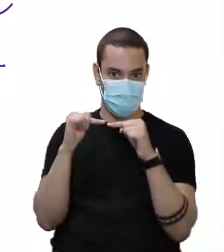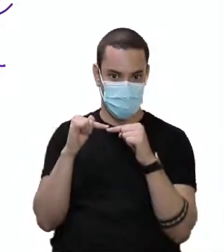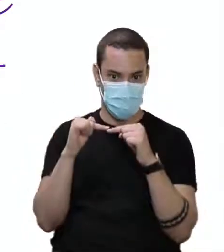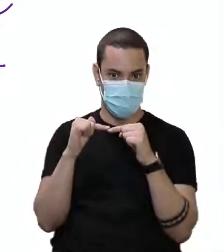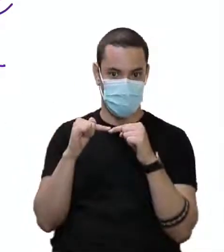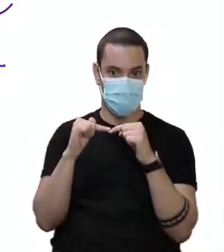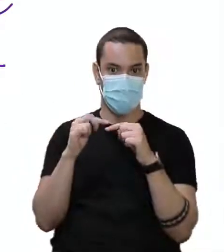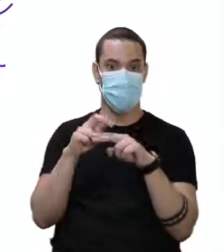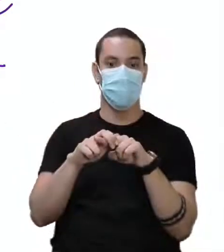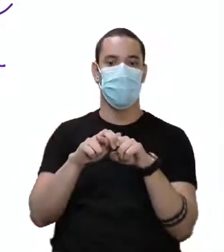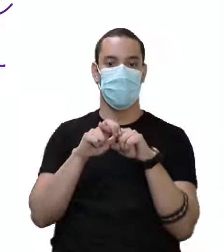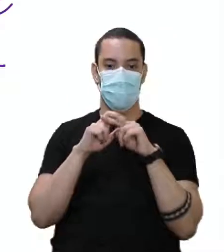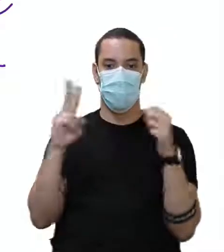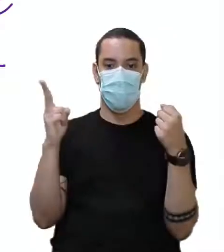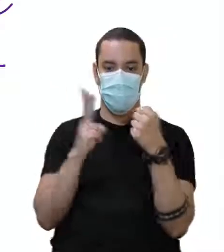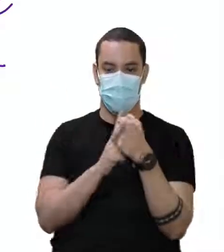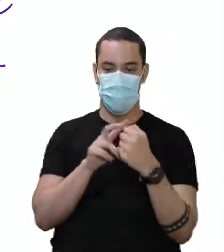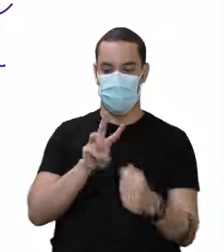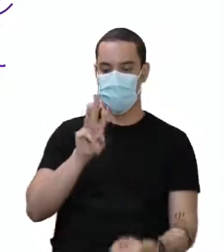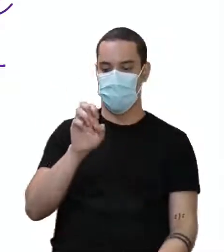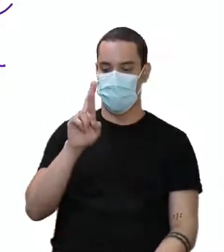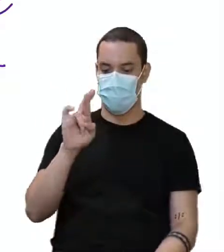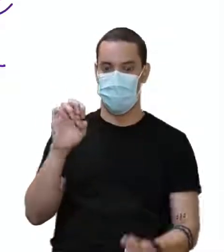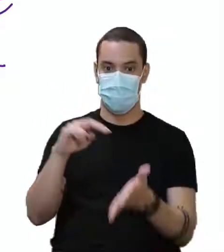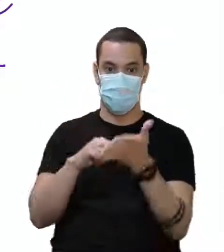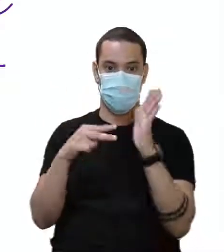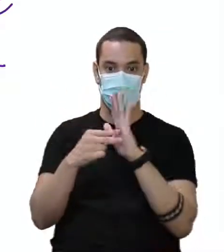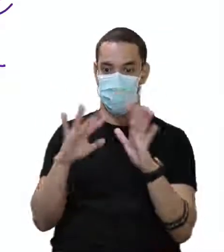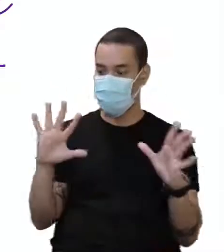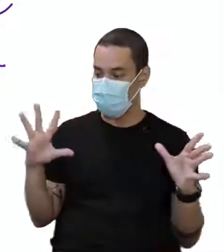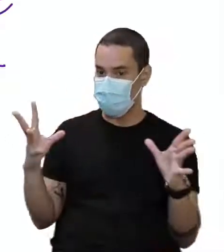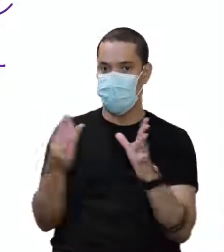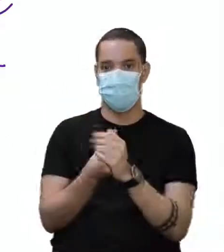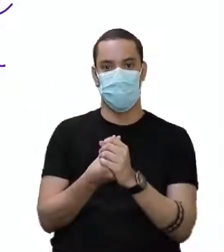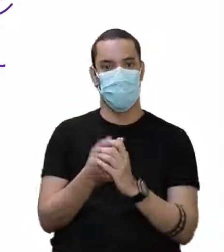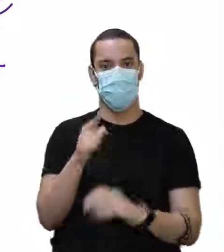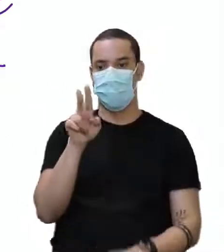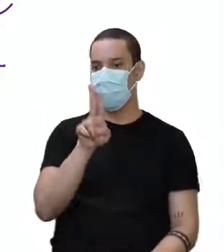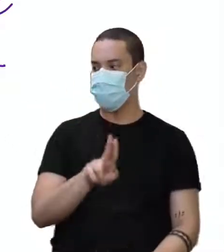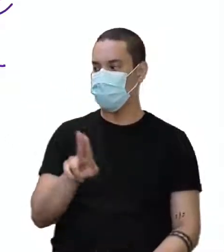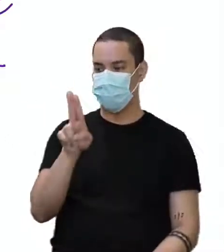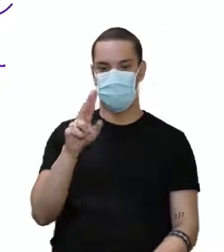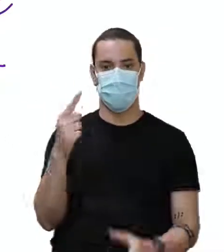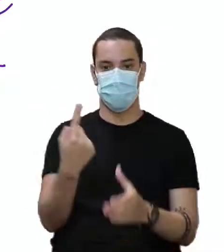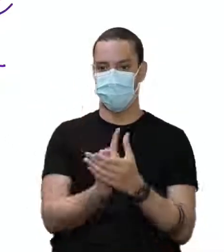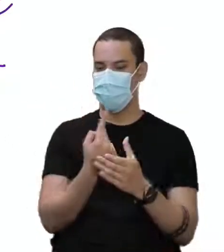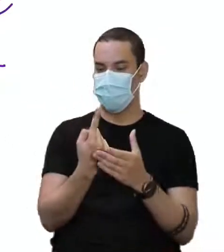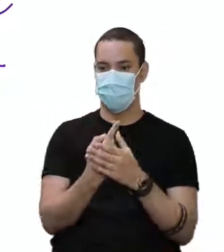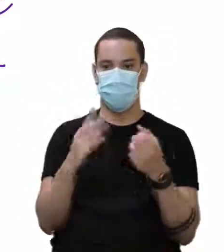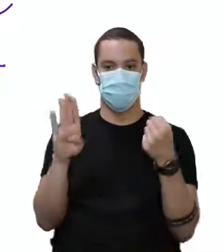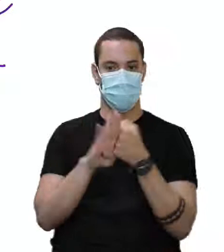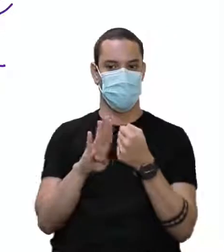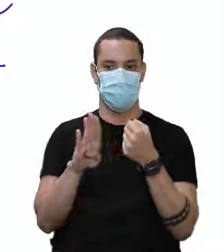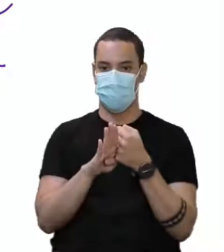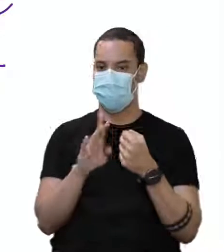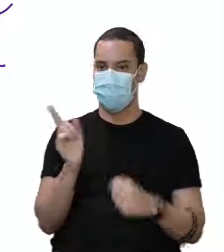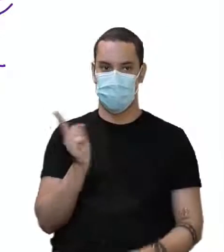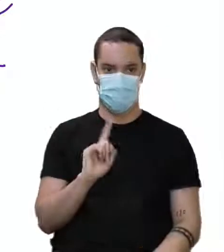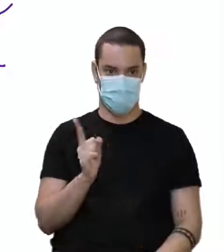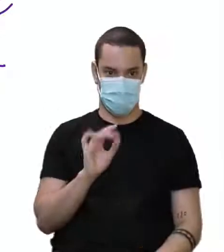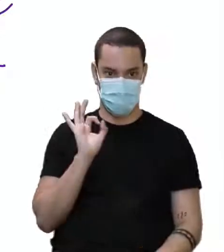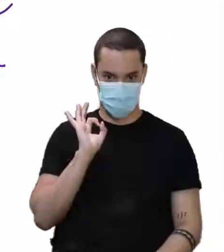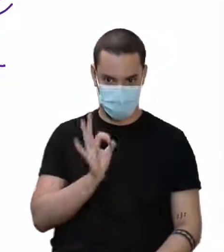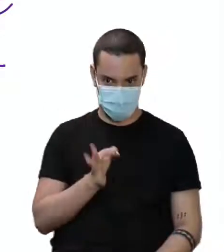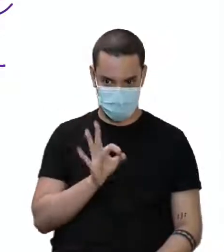Certo? Por conta do verbo were aqui, que é plural. E você não vai usar ele com substantivo no singular.